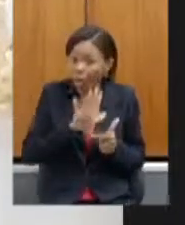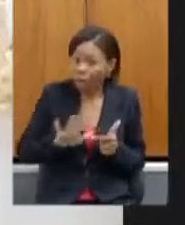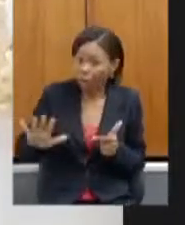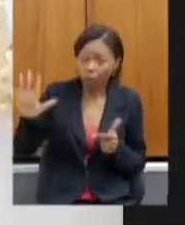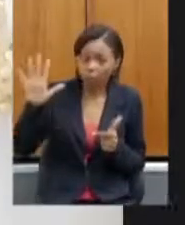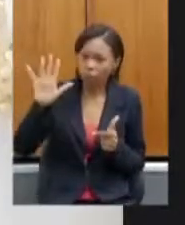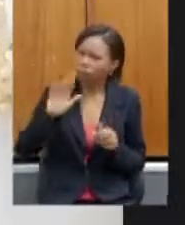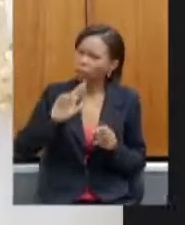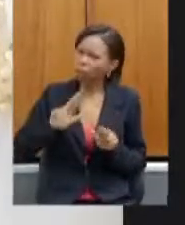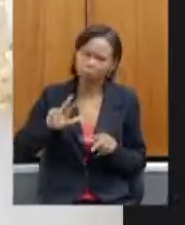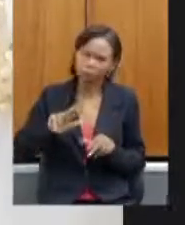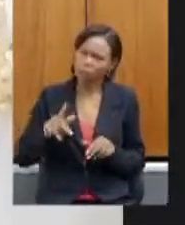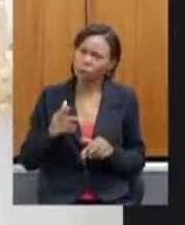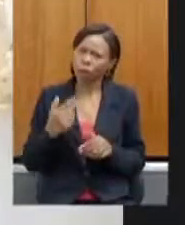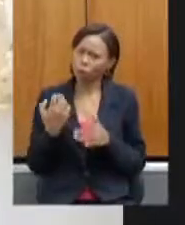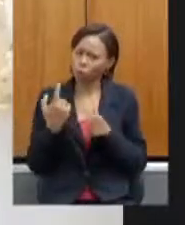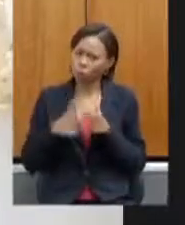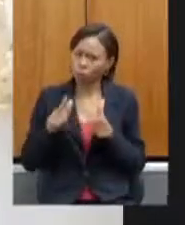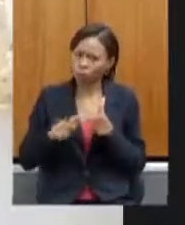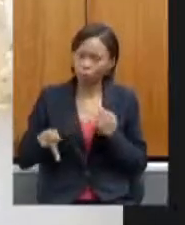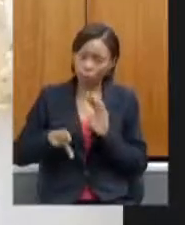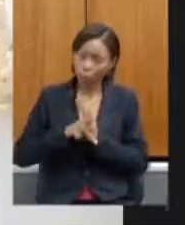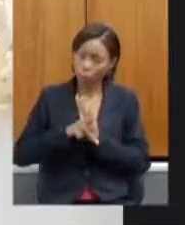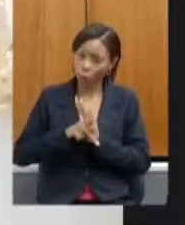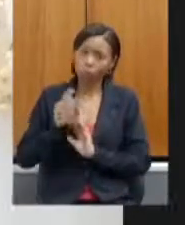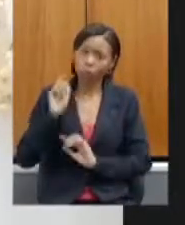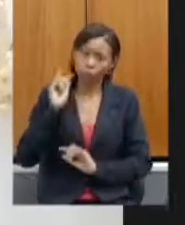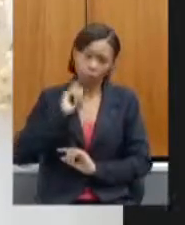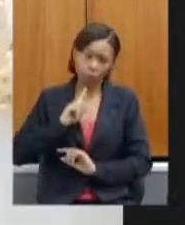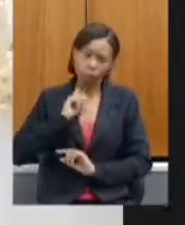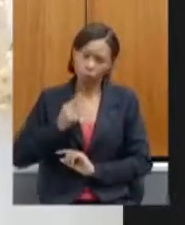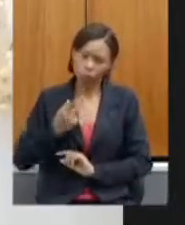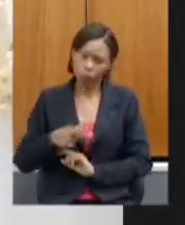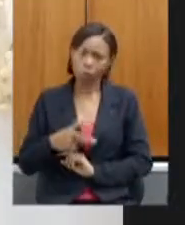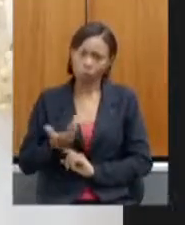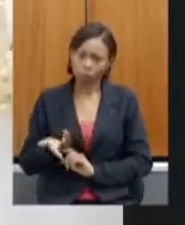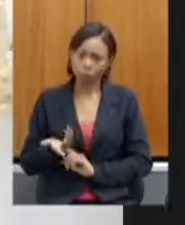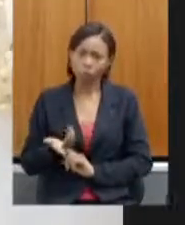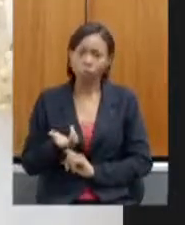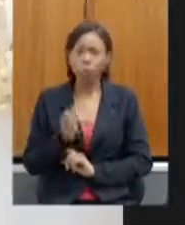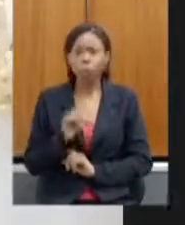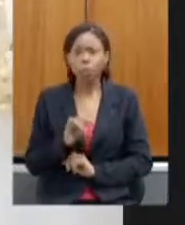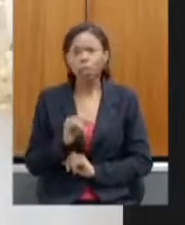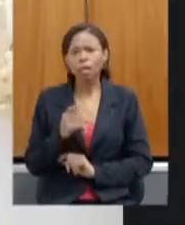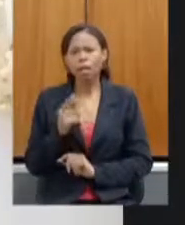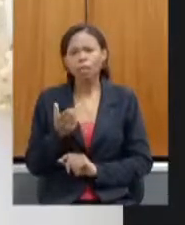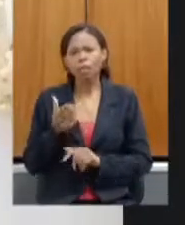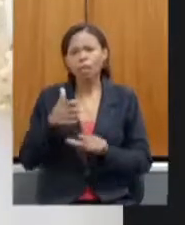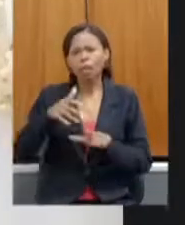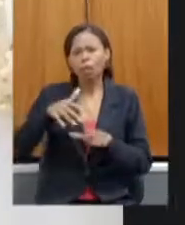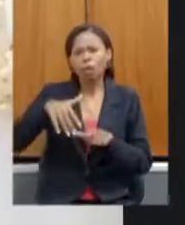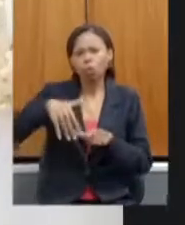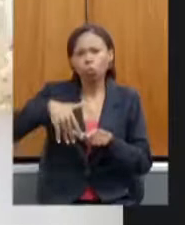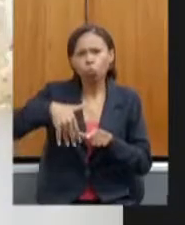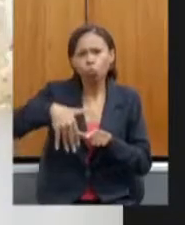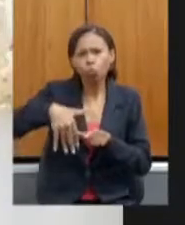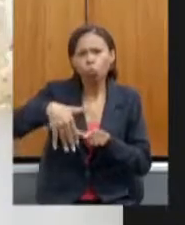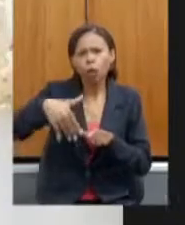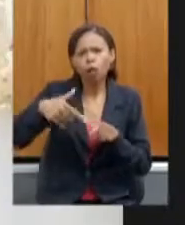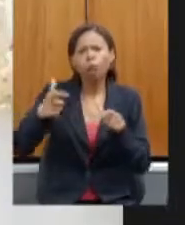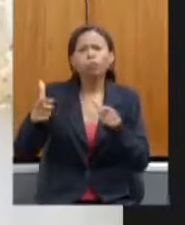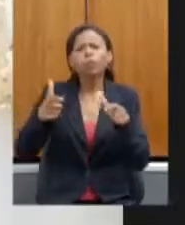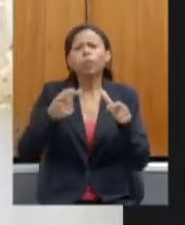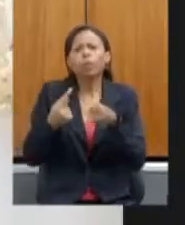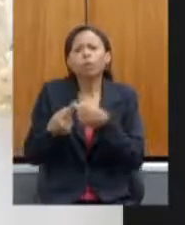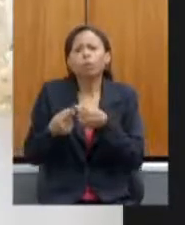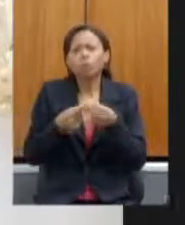é nosso, tem que ser resolvido. Então, secretário, eu queria saber se nesses kits de irrigação, quais municípios e se há um procedimento